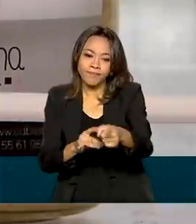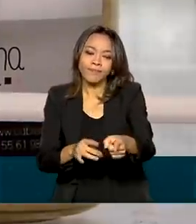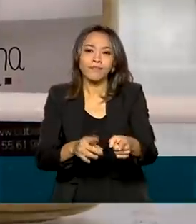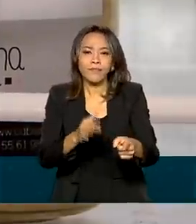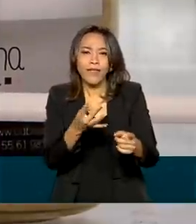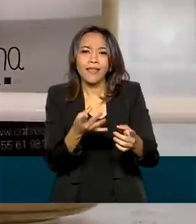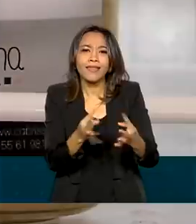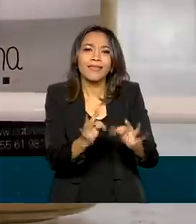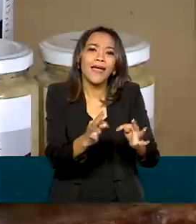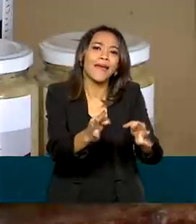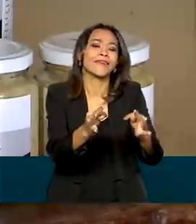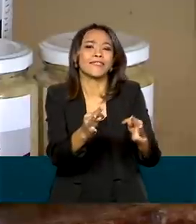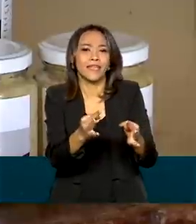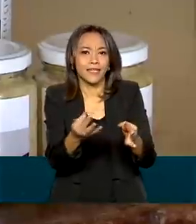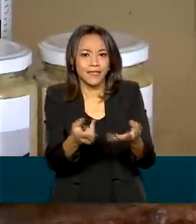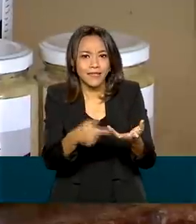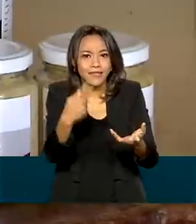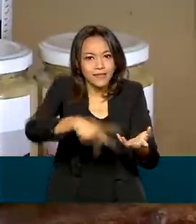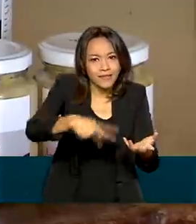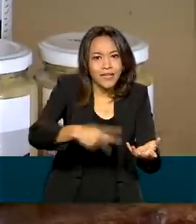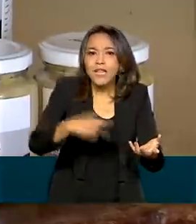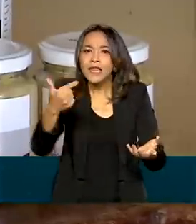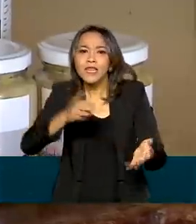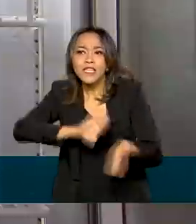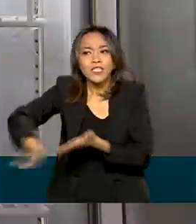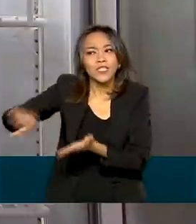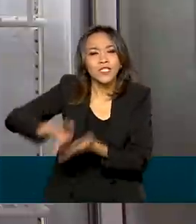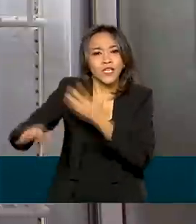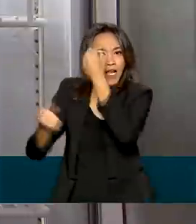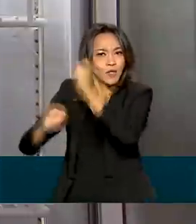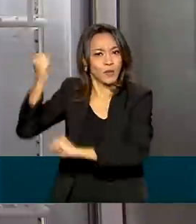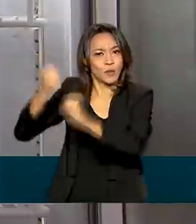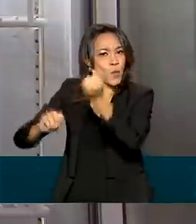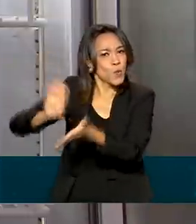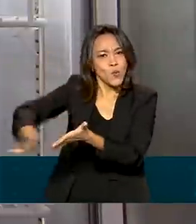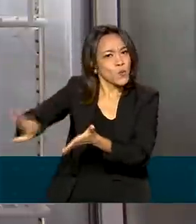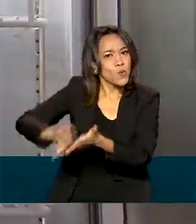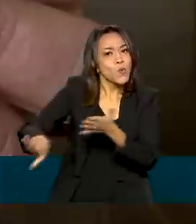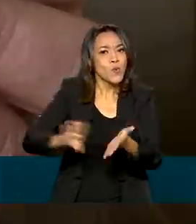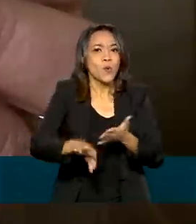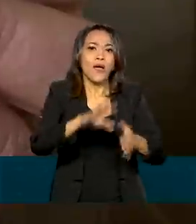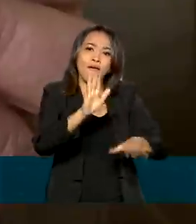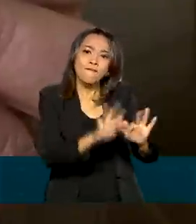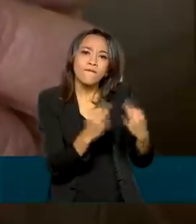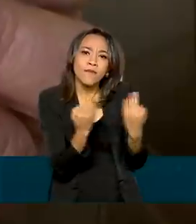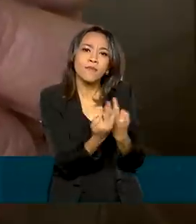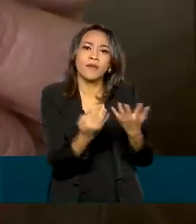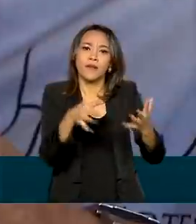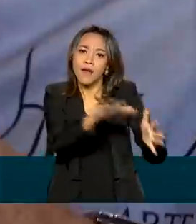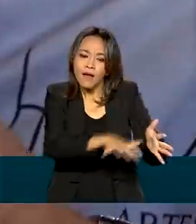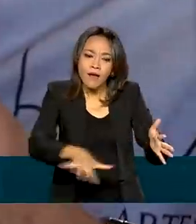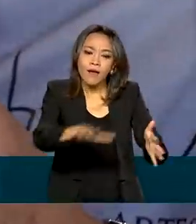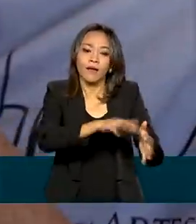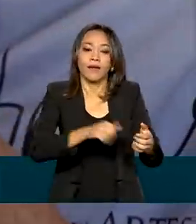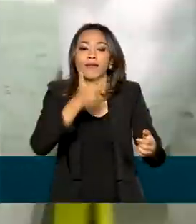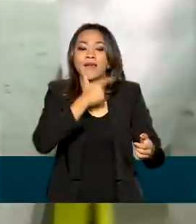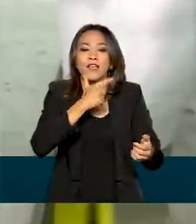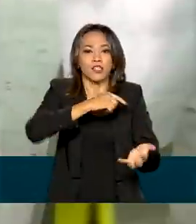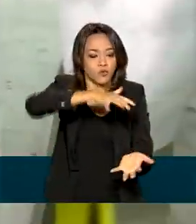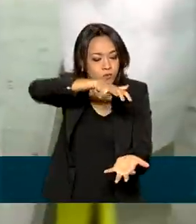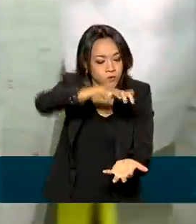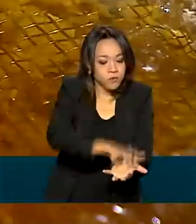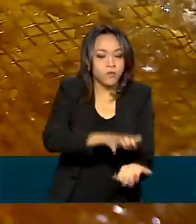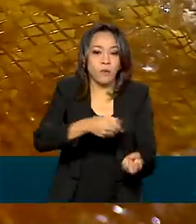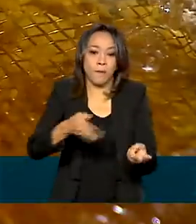técnicas manuais e que mantenha características tradicionais, culturais ou regionais, como queijos, embutidos,